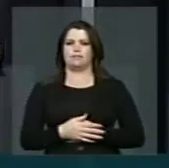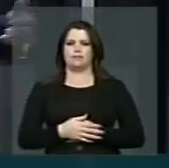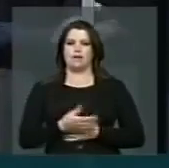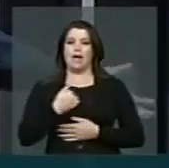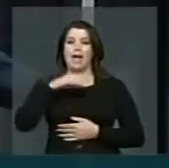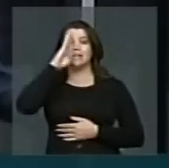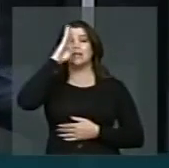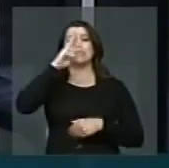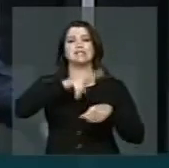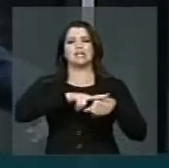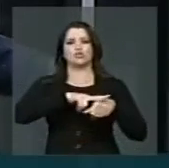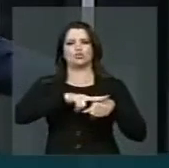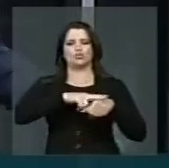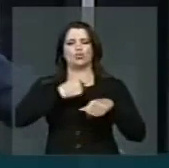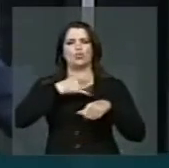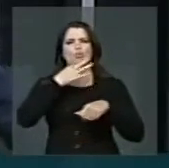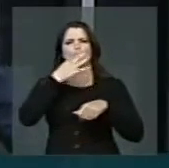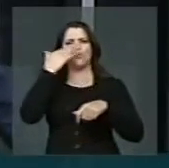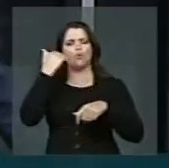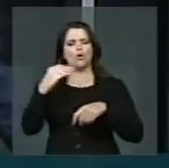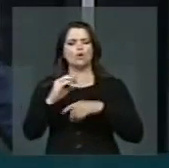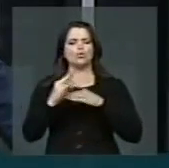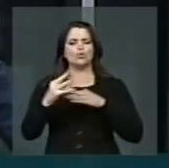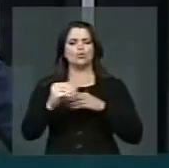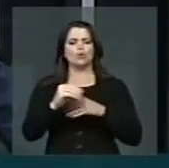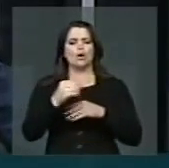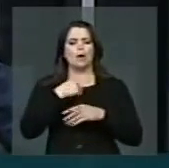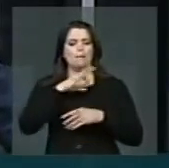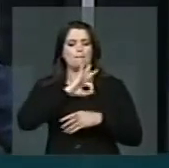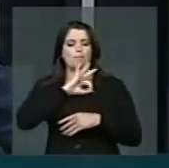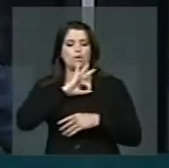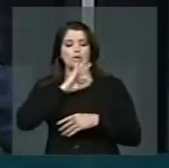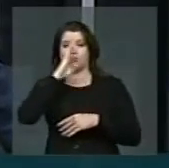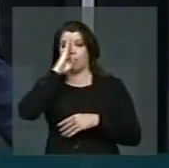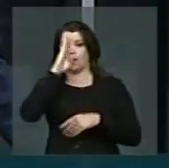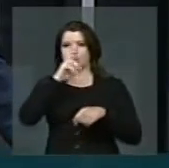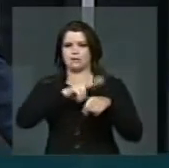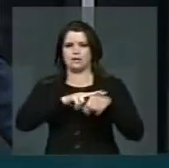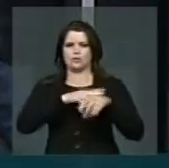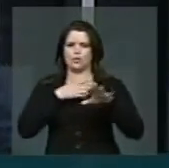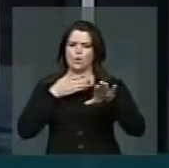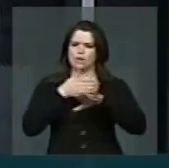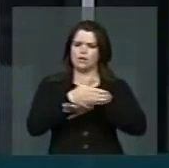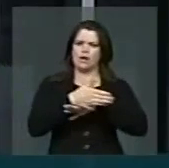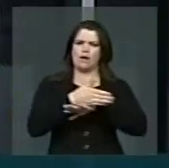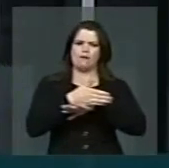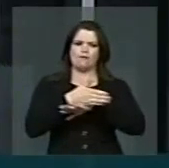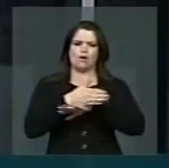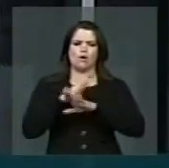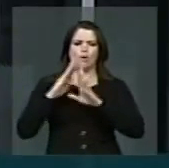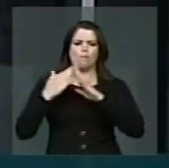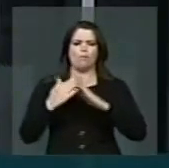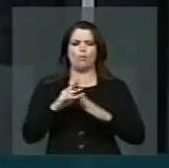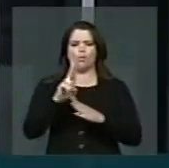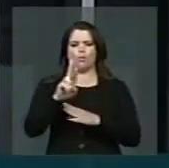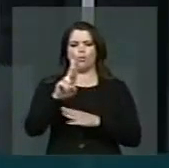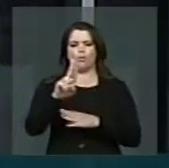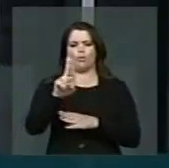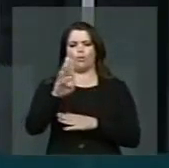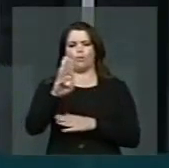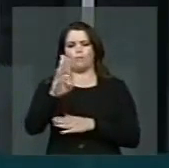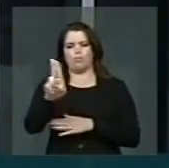quem não sabia dessa querida polícia a adentrar no Morro do Urubu, na vila do